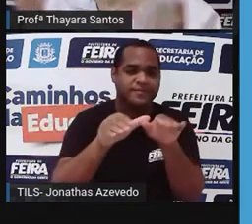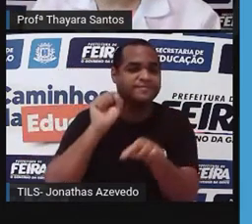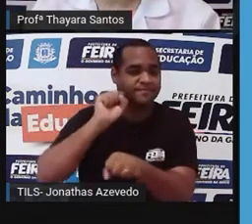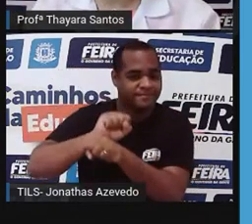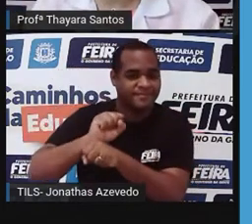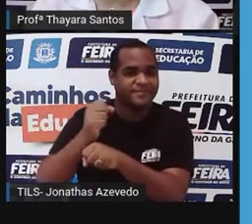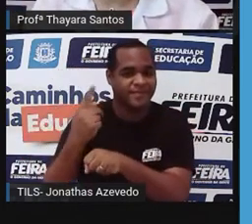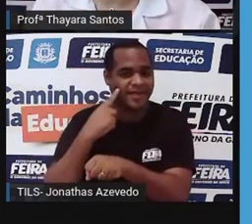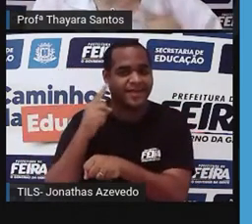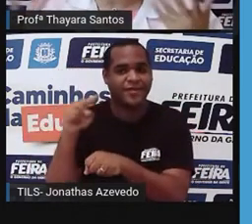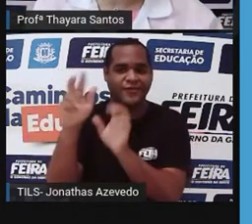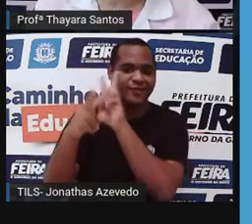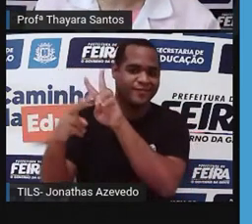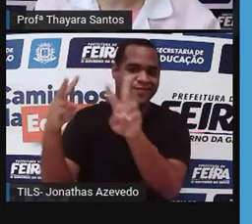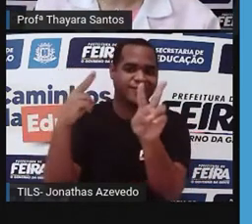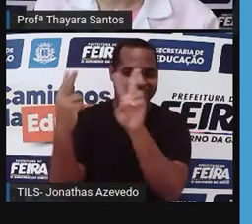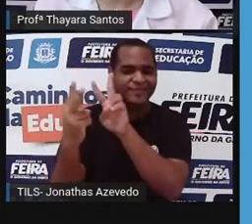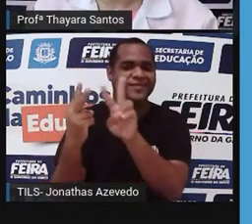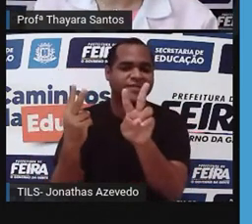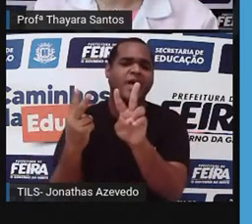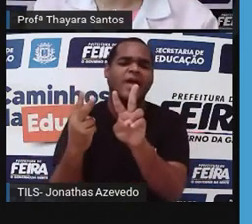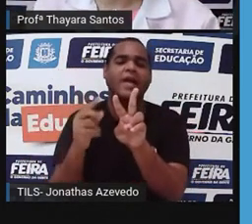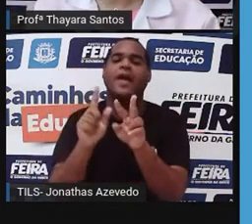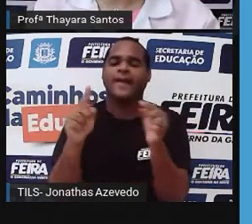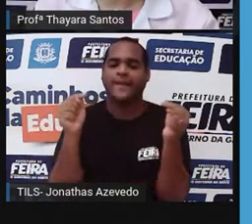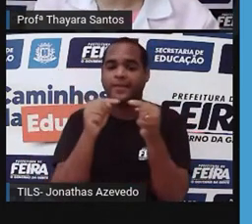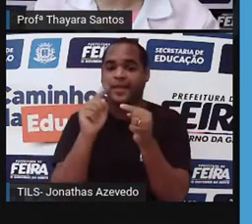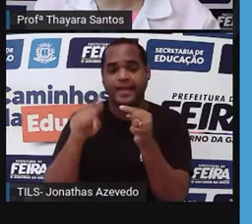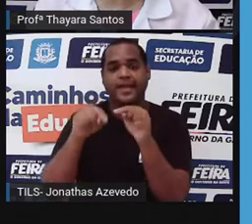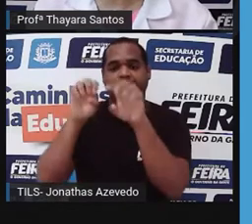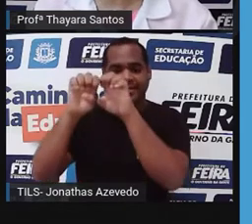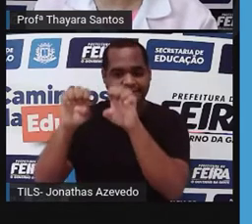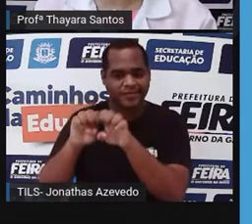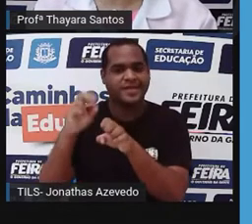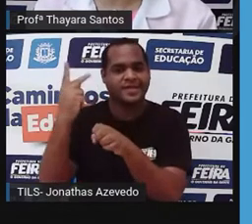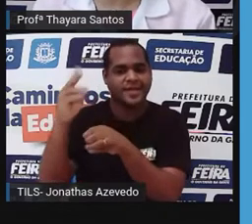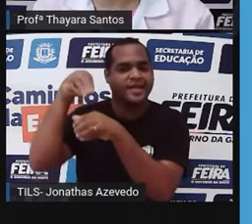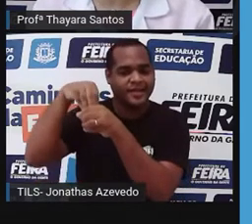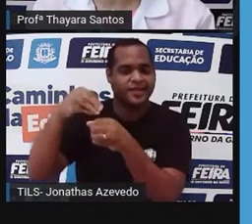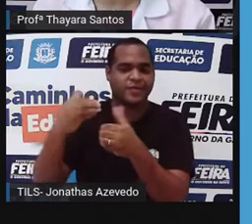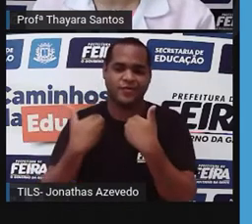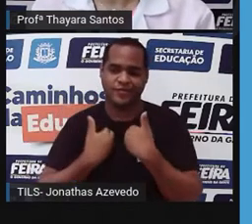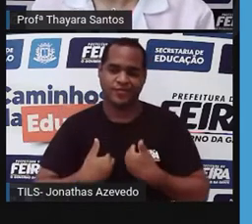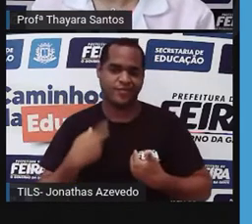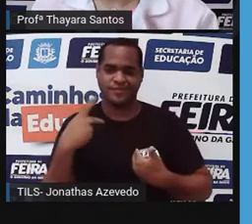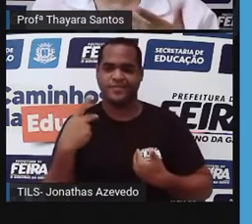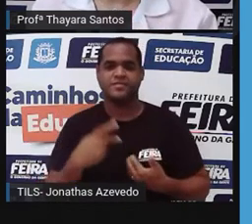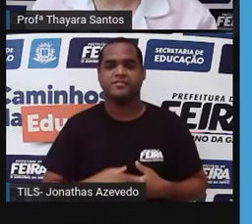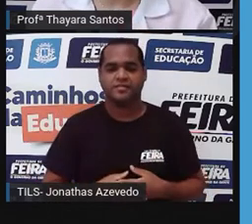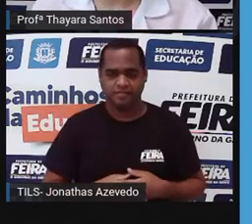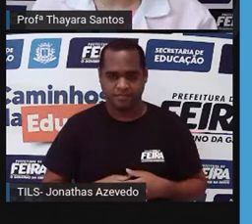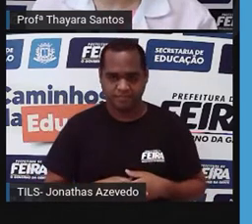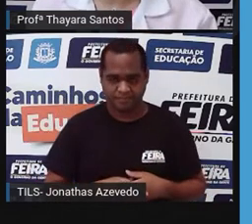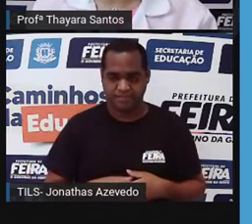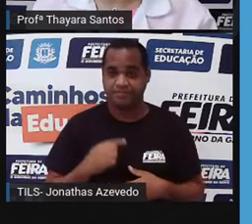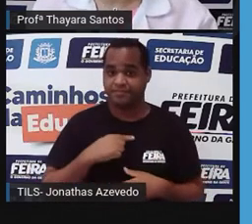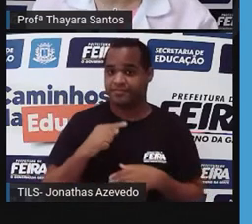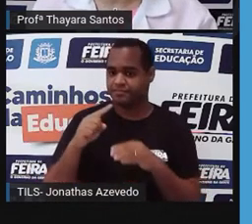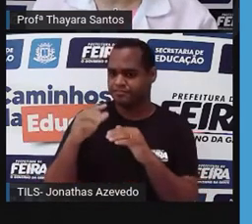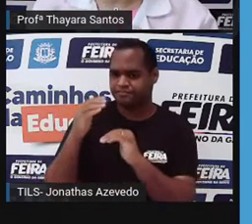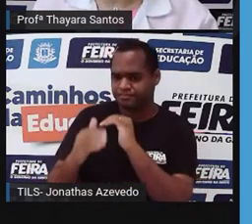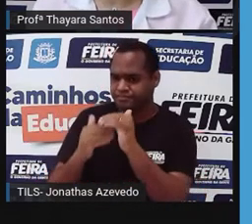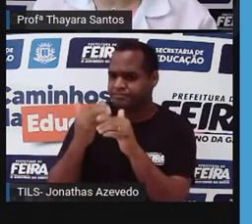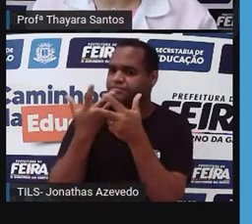atmosfera. Então, isso é por causa dessa estrutura que a gente chama de sacos aéreos. Elas têm um sistema nervoso bem